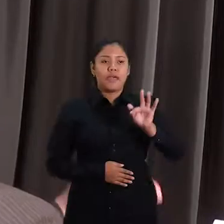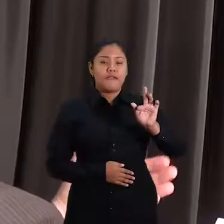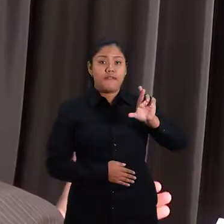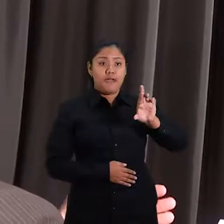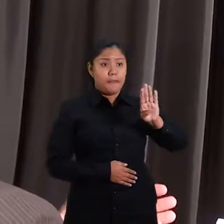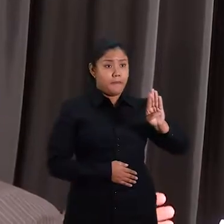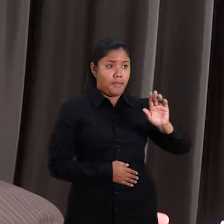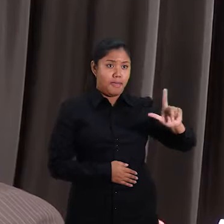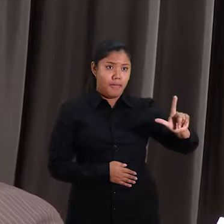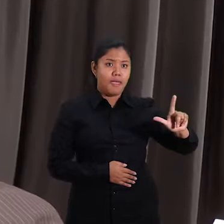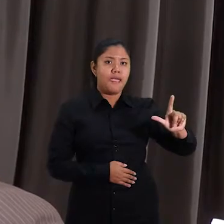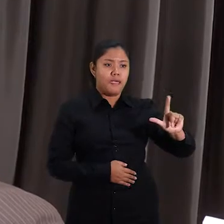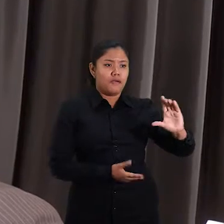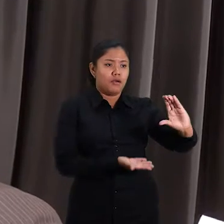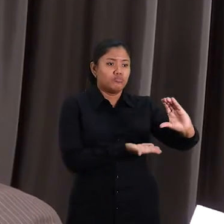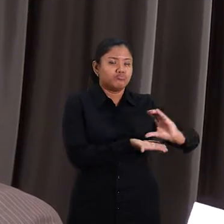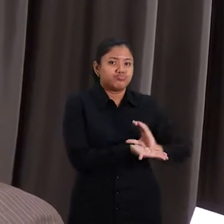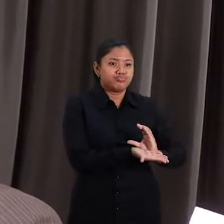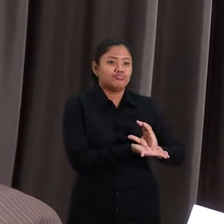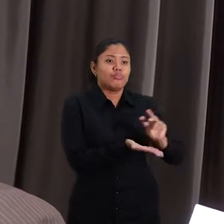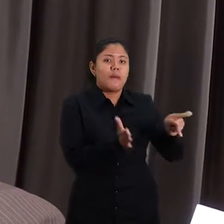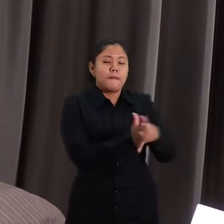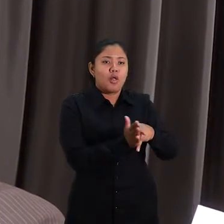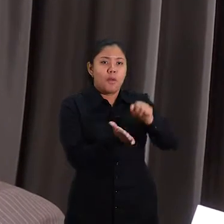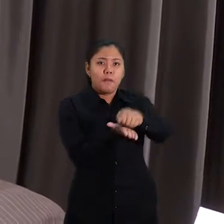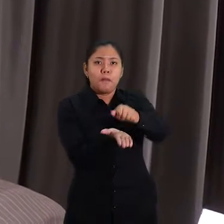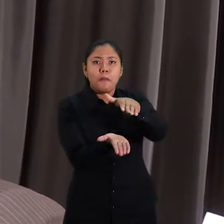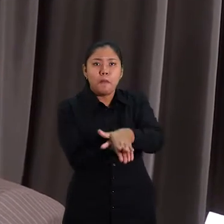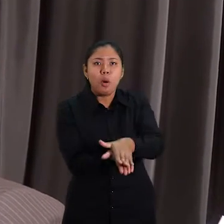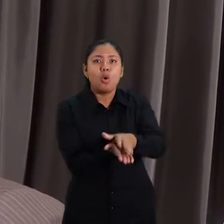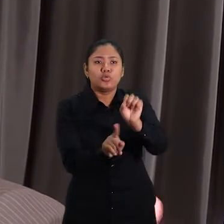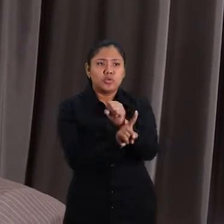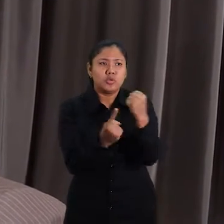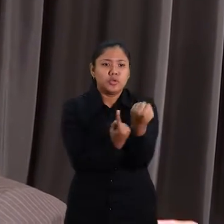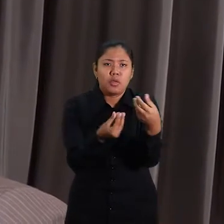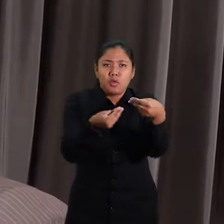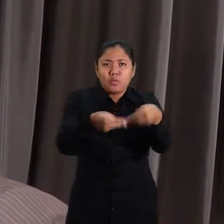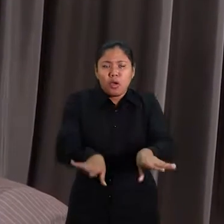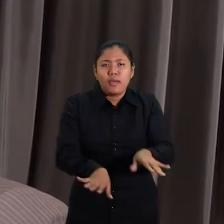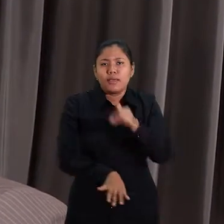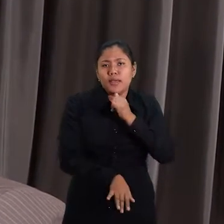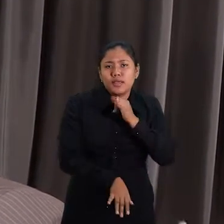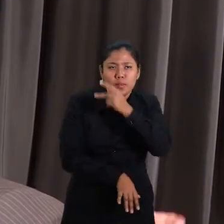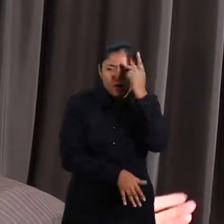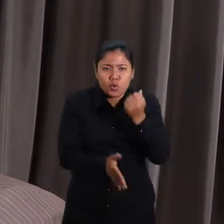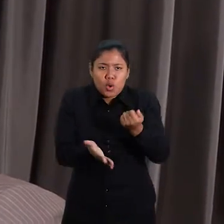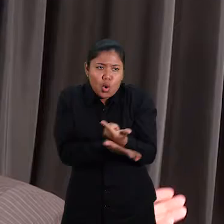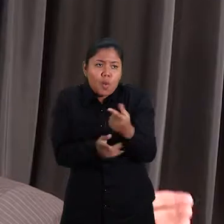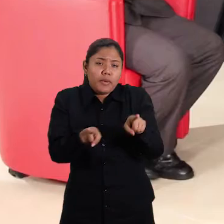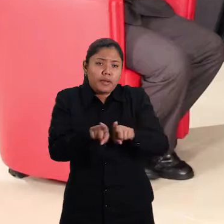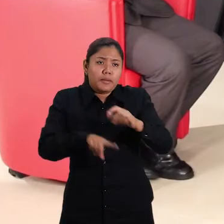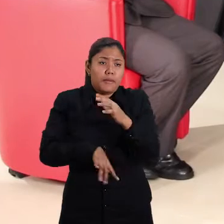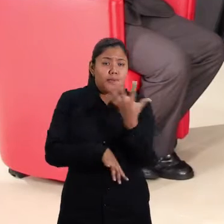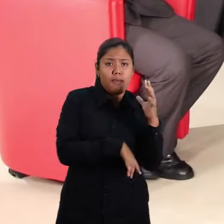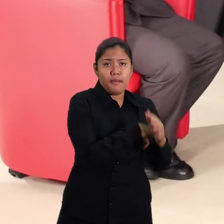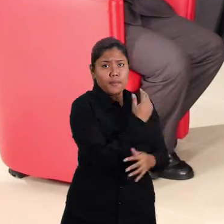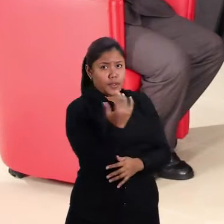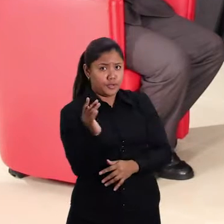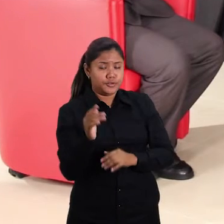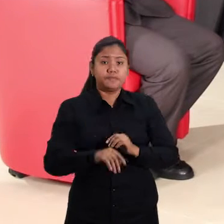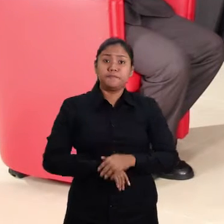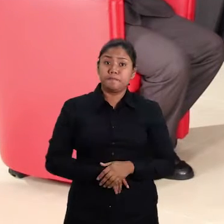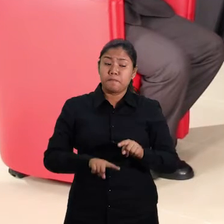O FRBL é formado por recursos que vêm de multas e acordos em casos que a coletividade foi prejudicada, como o meio ambiente e o consumidor.